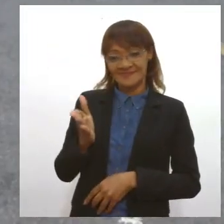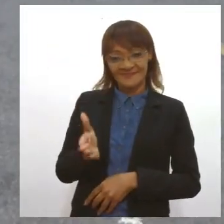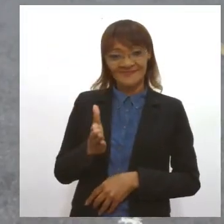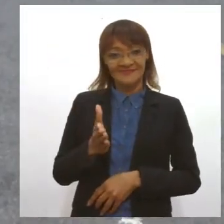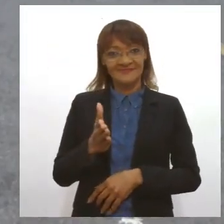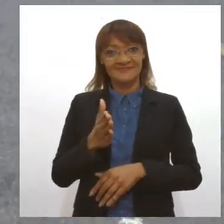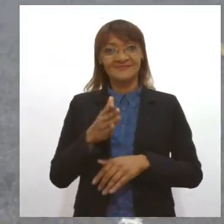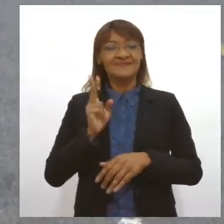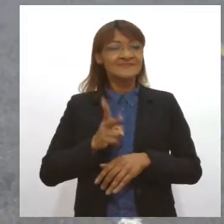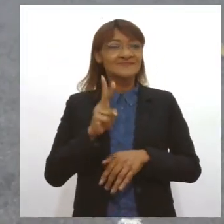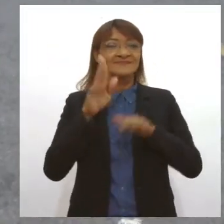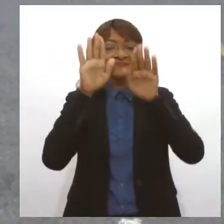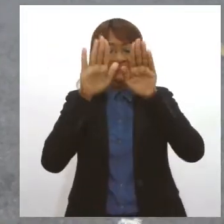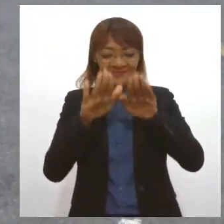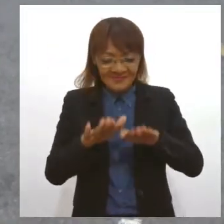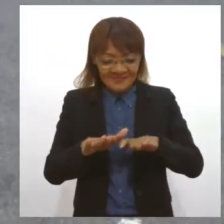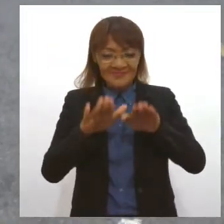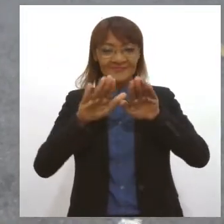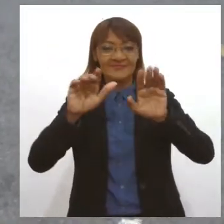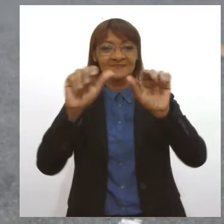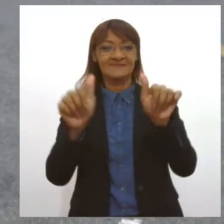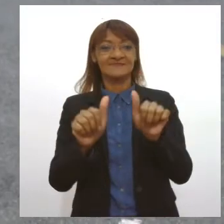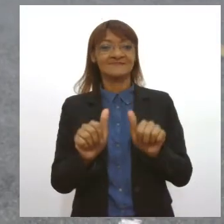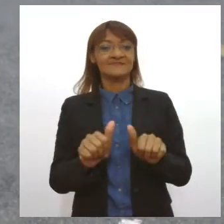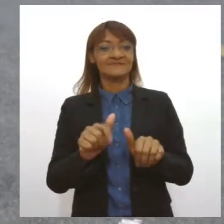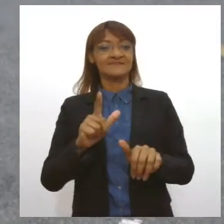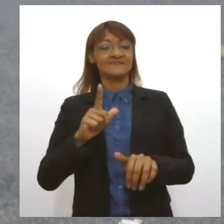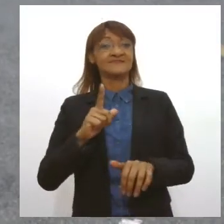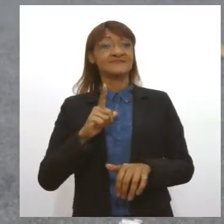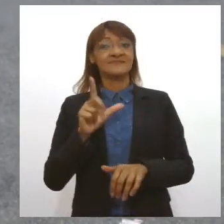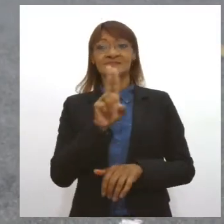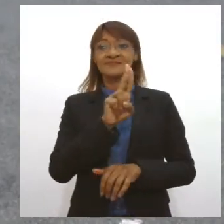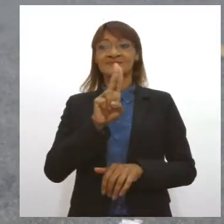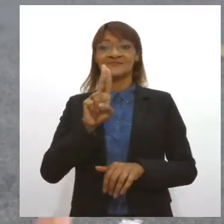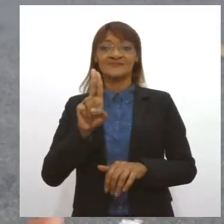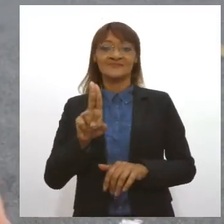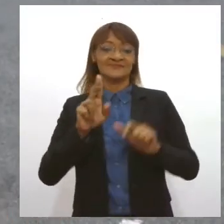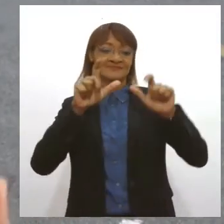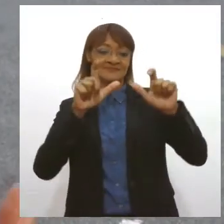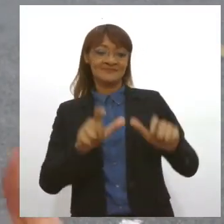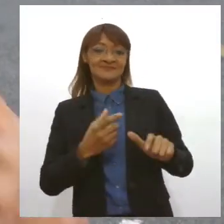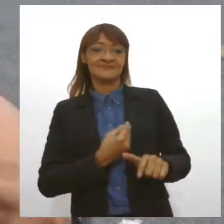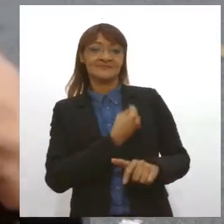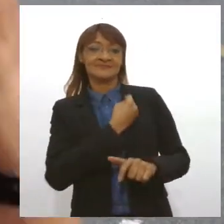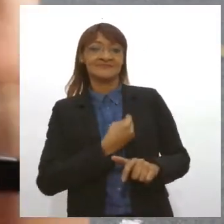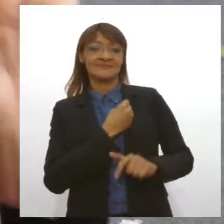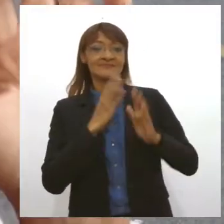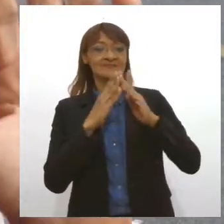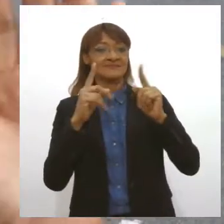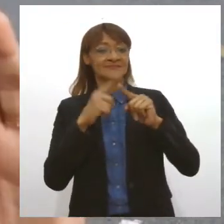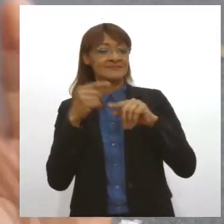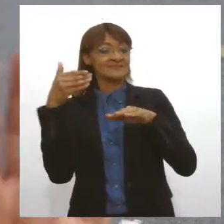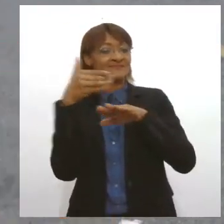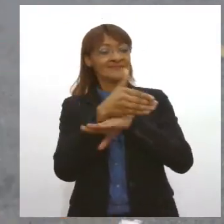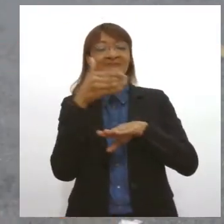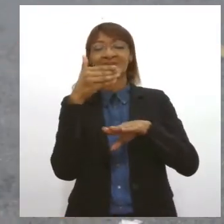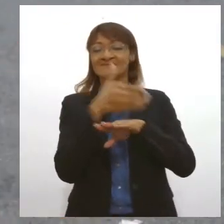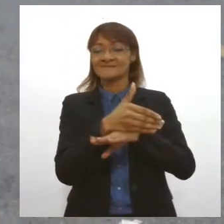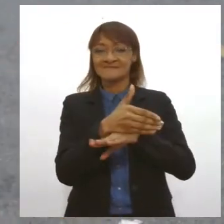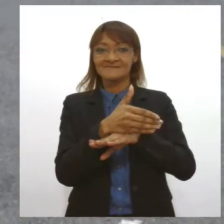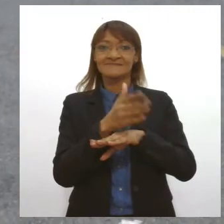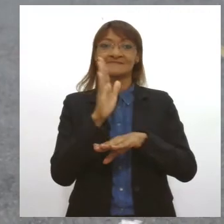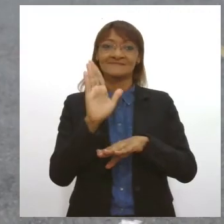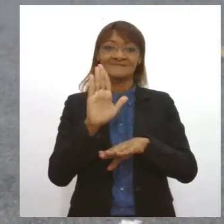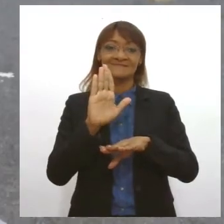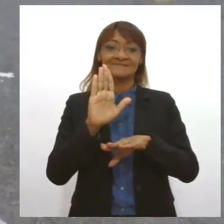Santo Antônio, carrega consigo o nome do santo no bairro onde mora, na igreja que frequenta e até no